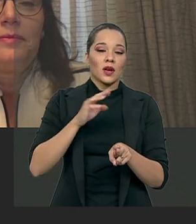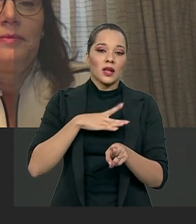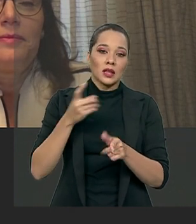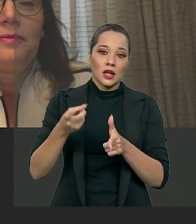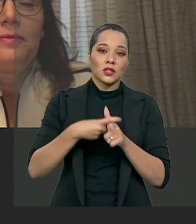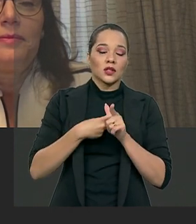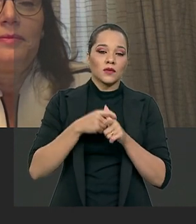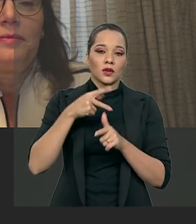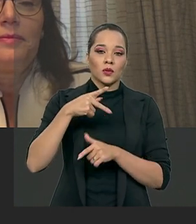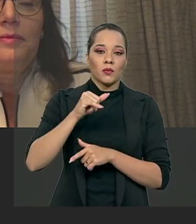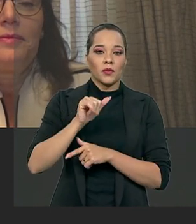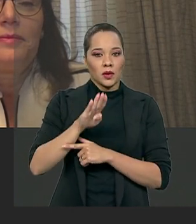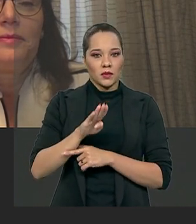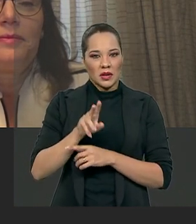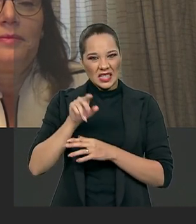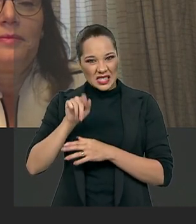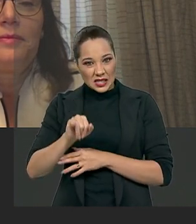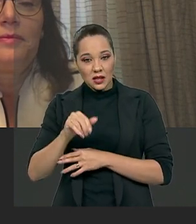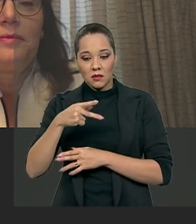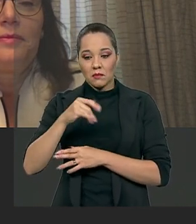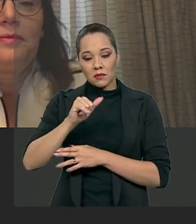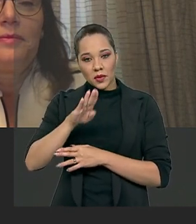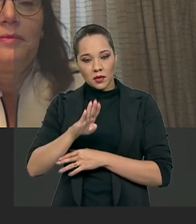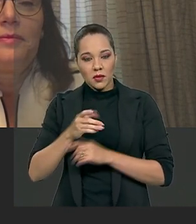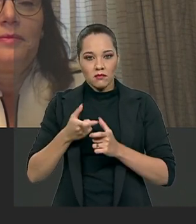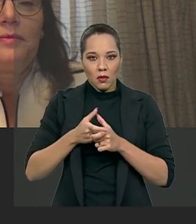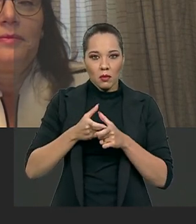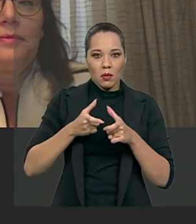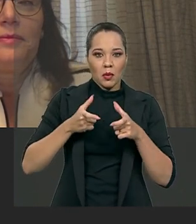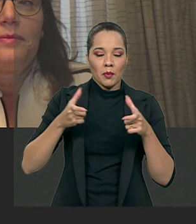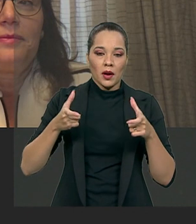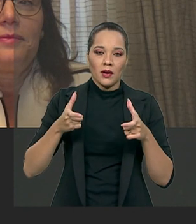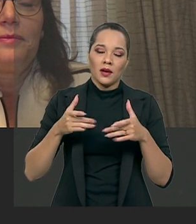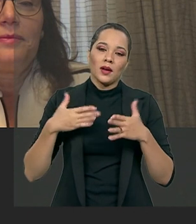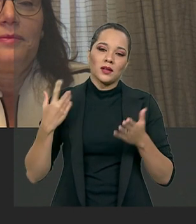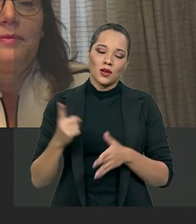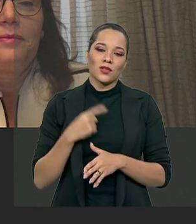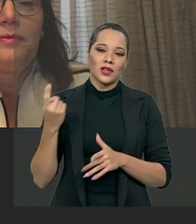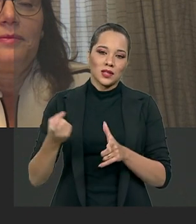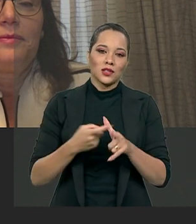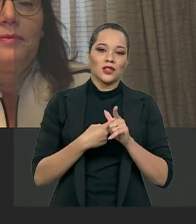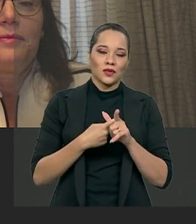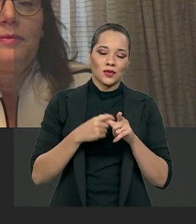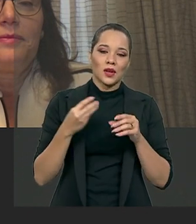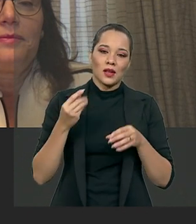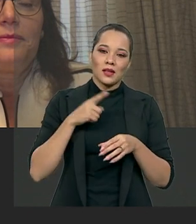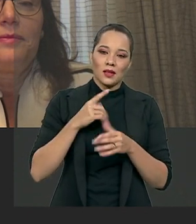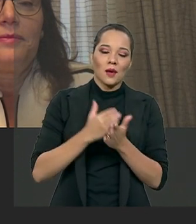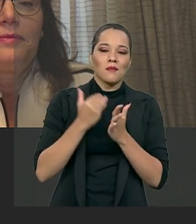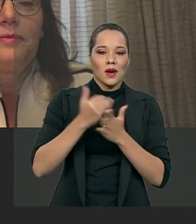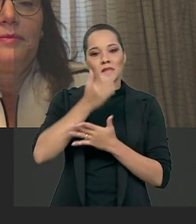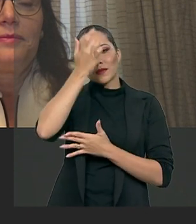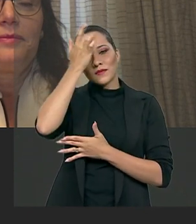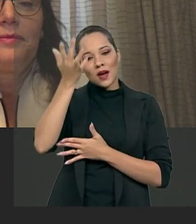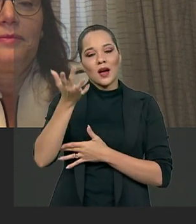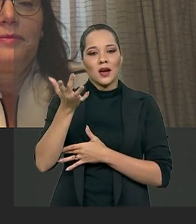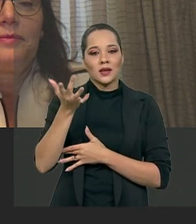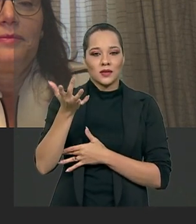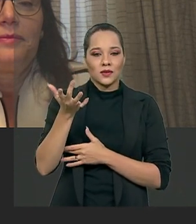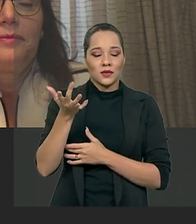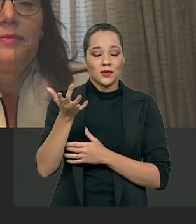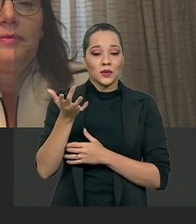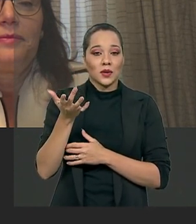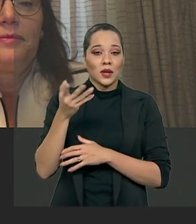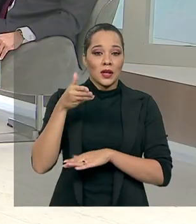dívida em relação ao PIB. Se o PIB começa a crescer mais rapidamente, a nossa dívida começa a caber mais facilmente dentro do nosso